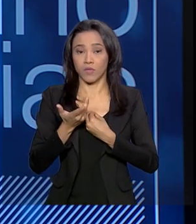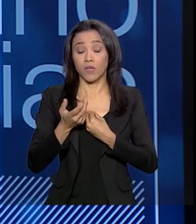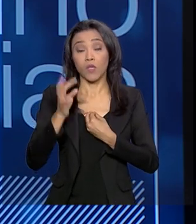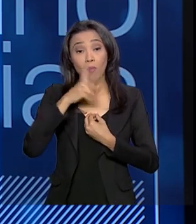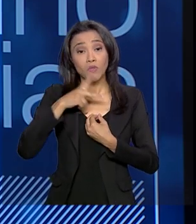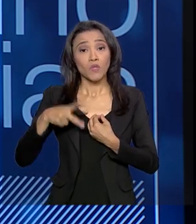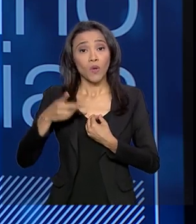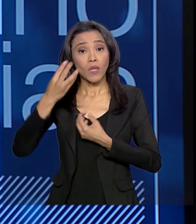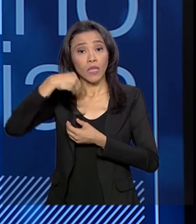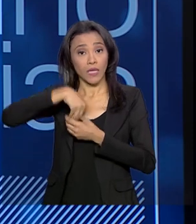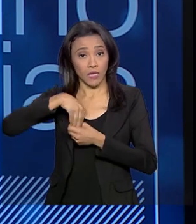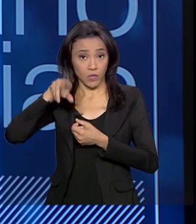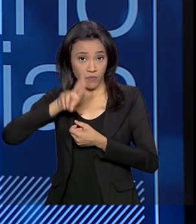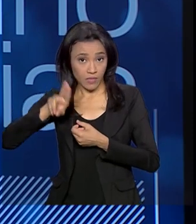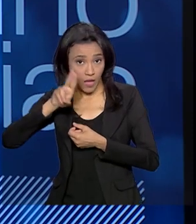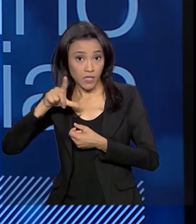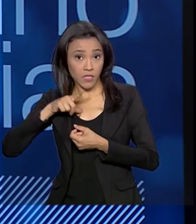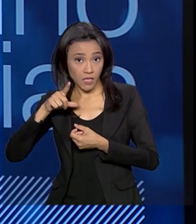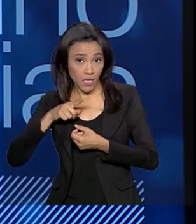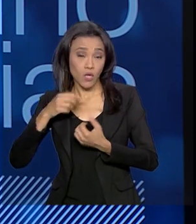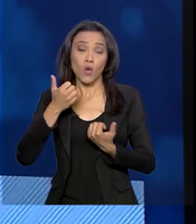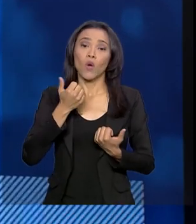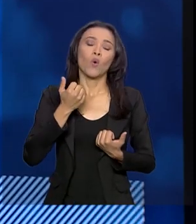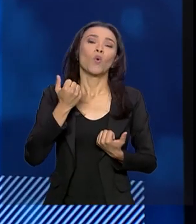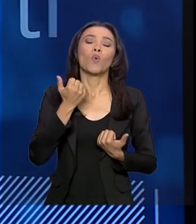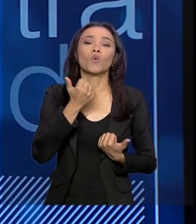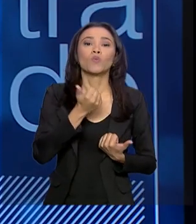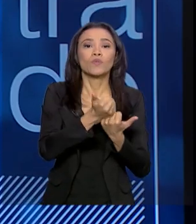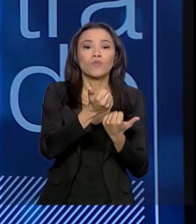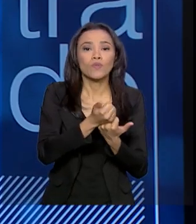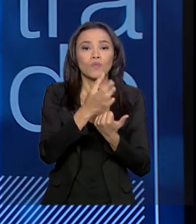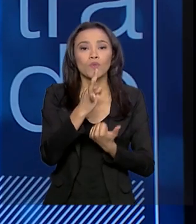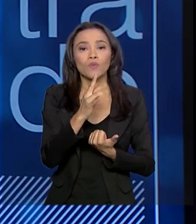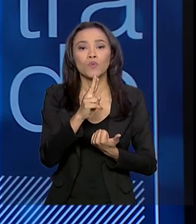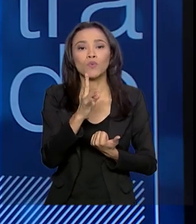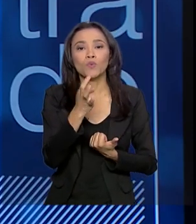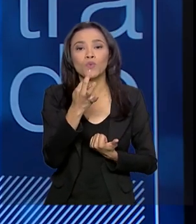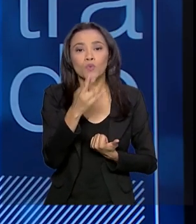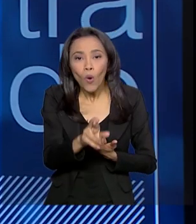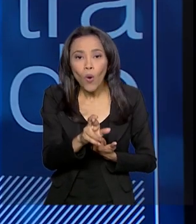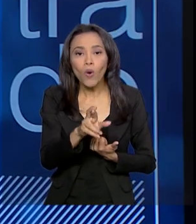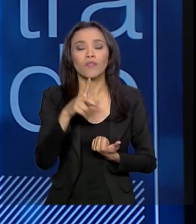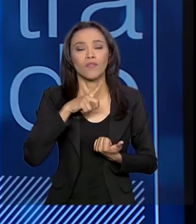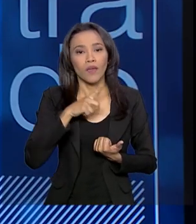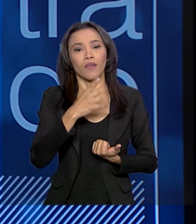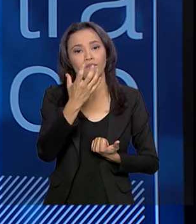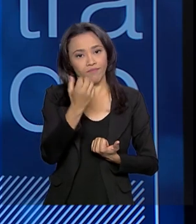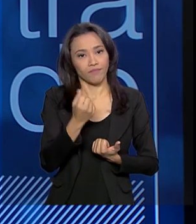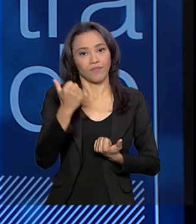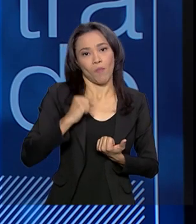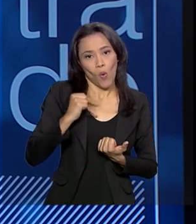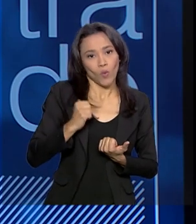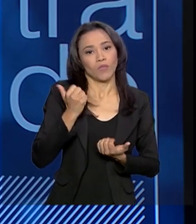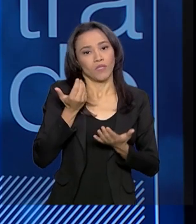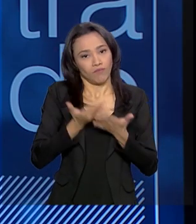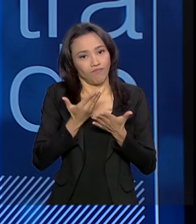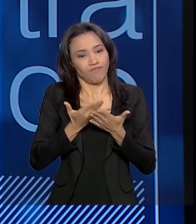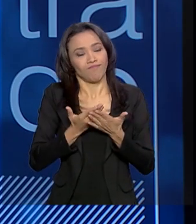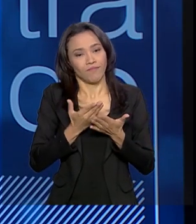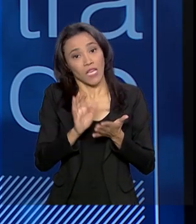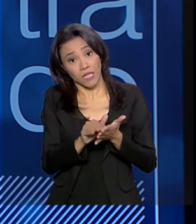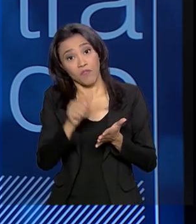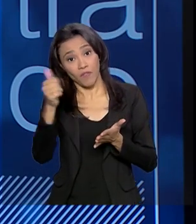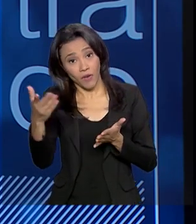universidade, recebe uma bolsa da Capes, o tutor que recebe uma bolsa também, para poder incentivar e estar presente, inclusive fora de expediente.